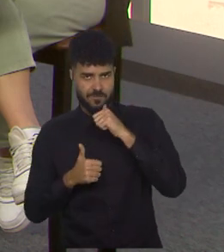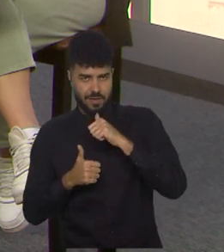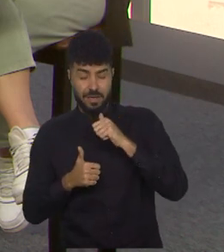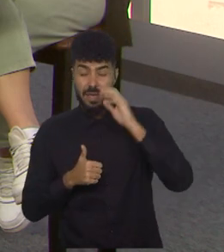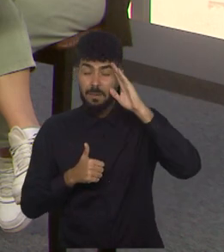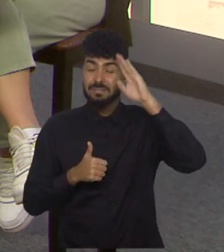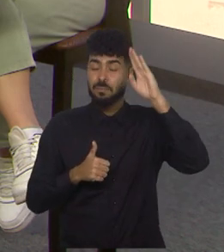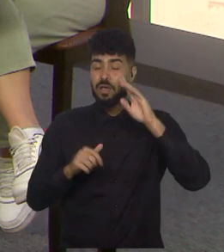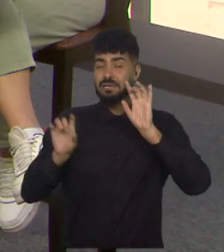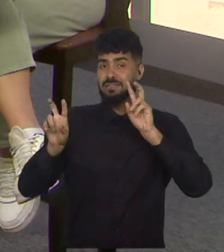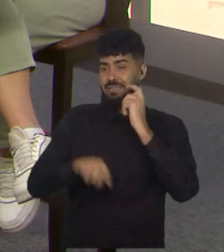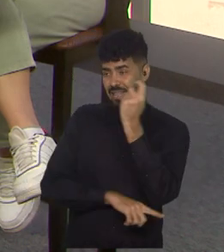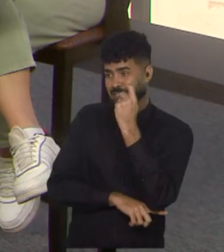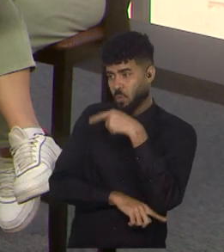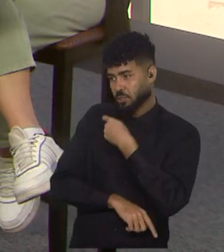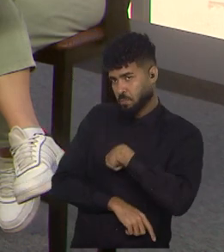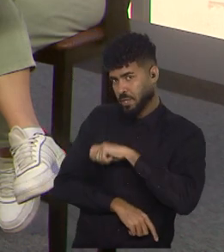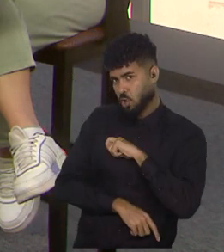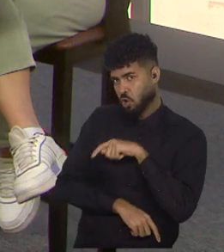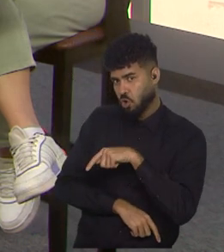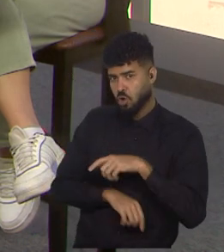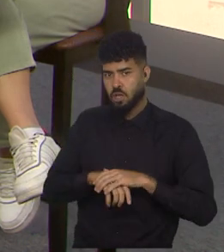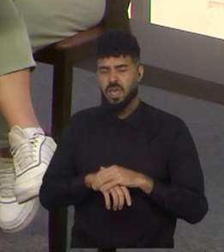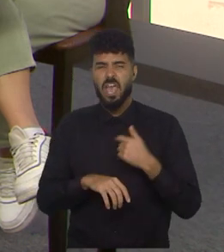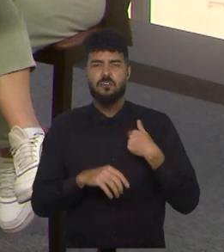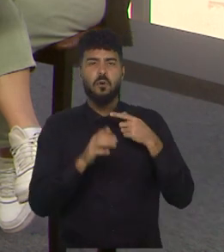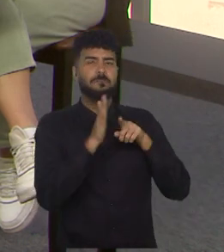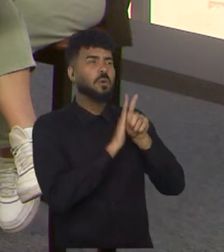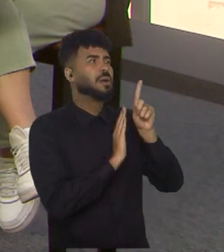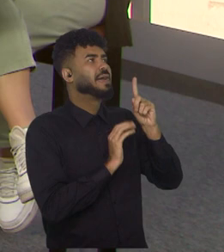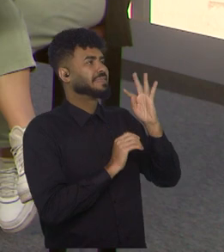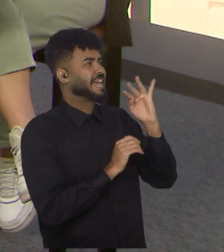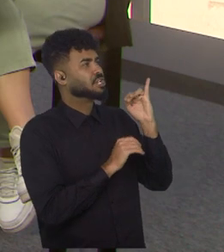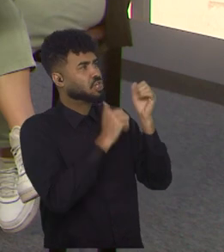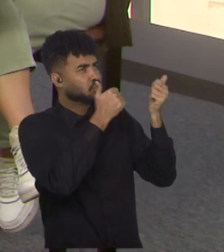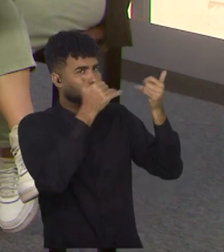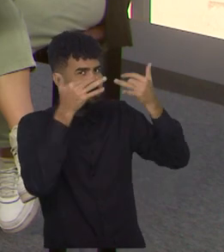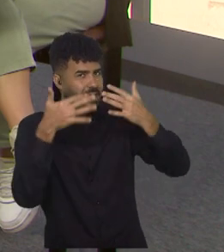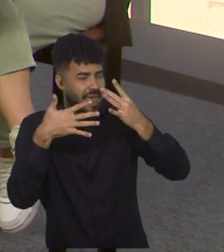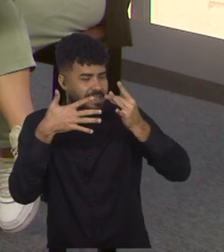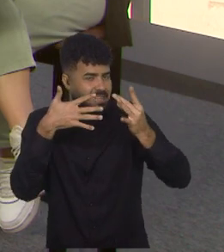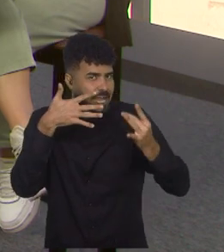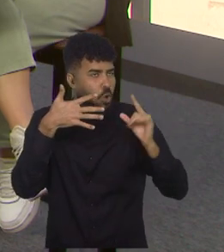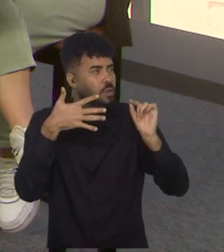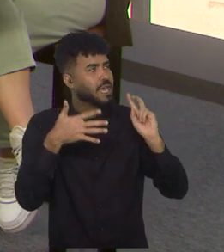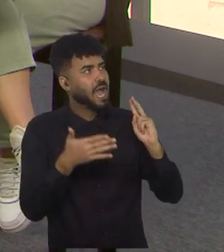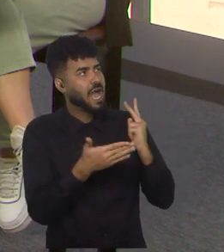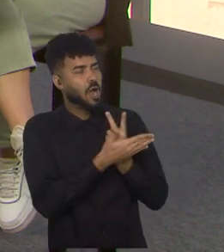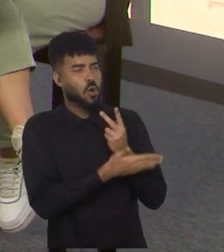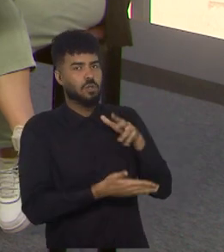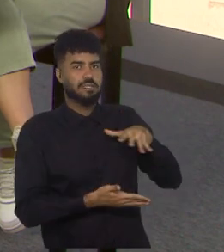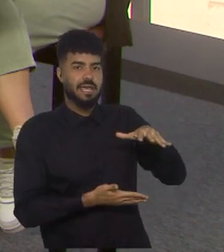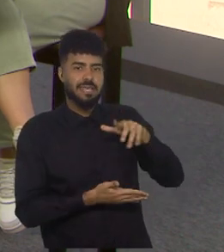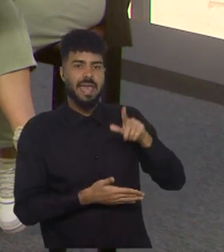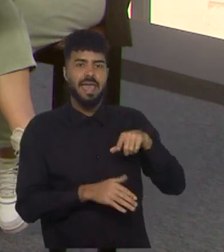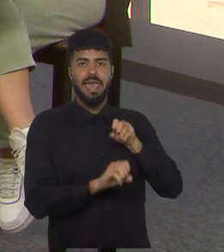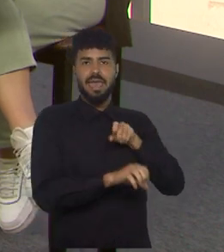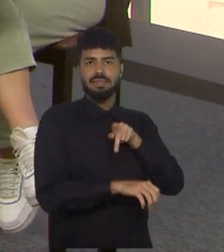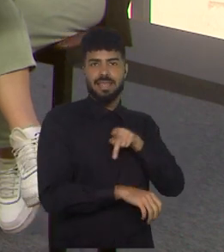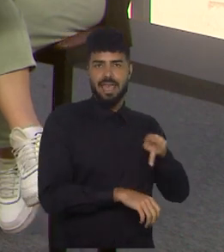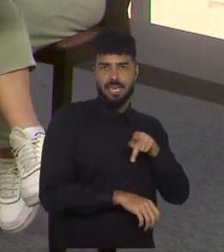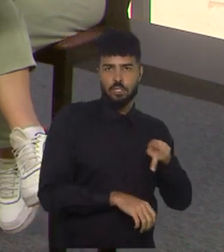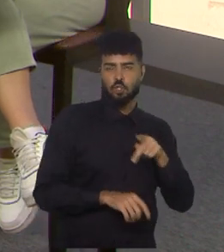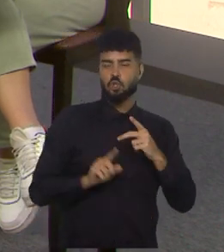a seleção espanhola. Vou pedir, então, para a Thaís detalhar um pouco mais do que acontece entre o técnico,